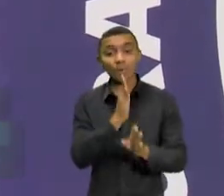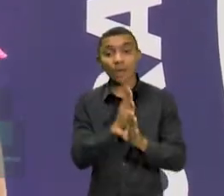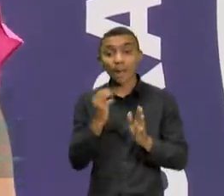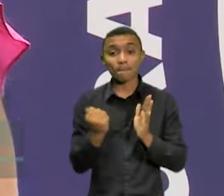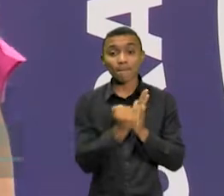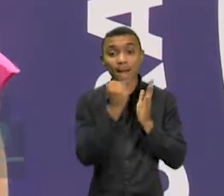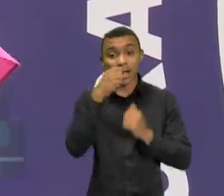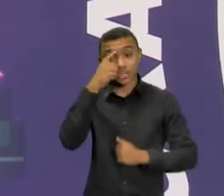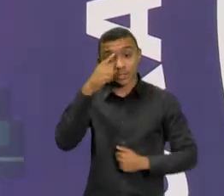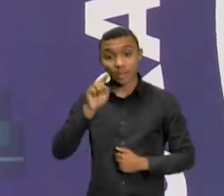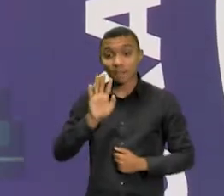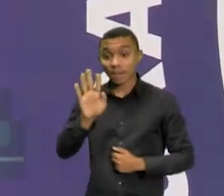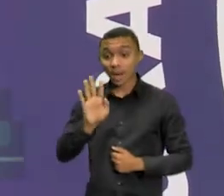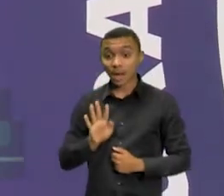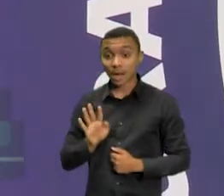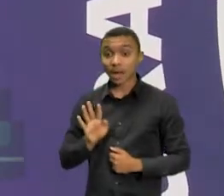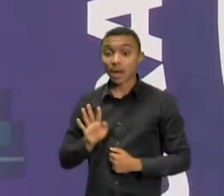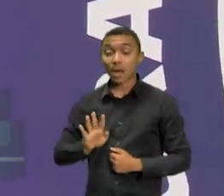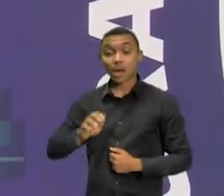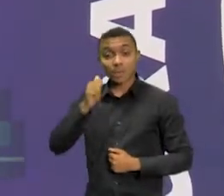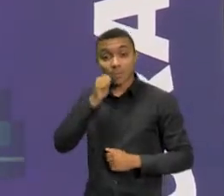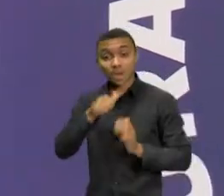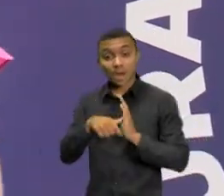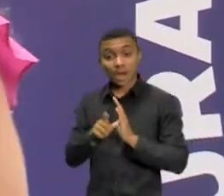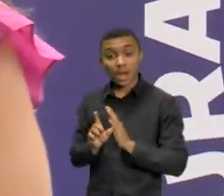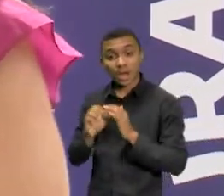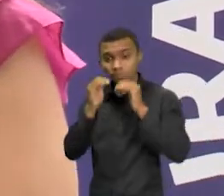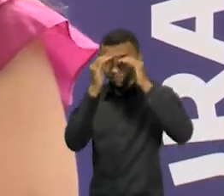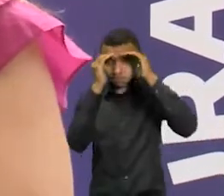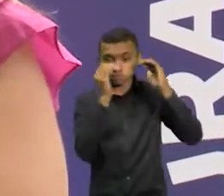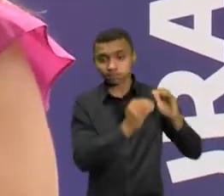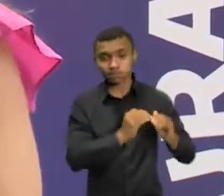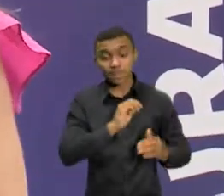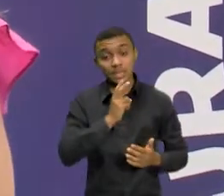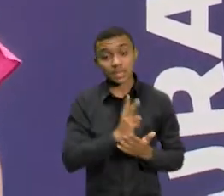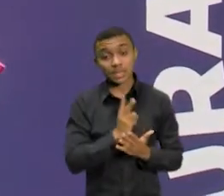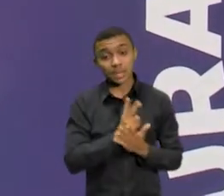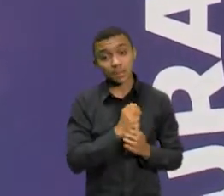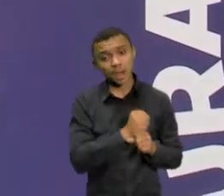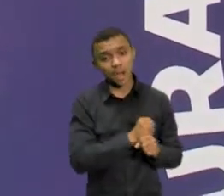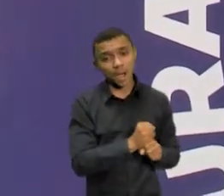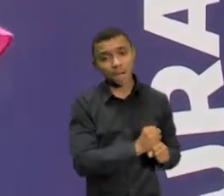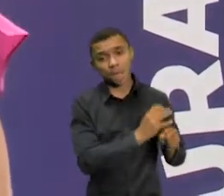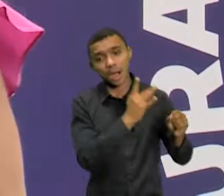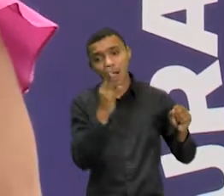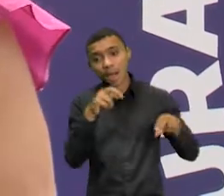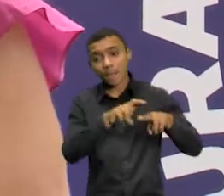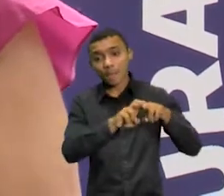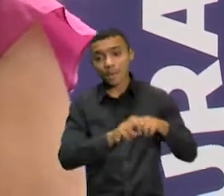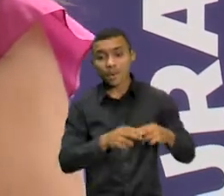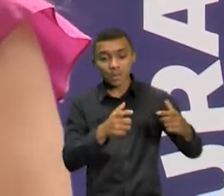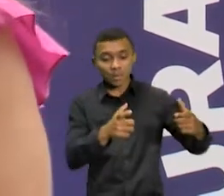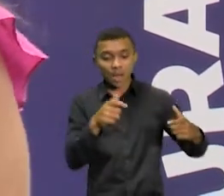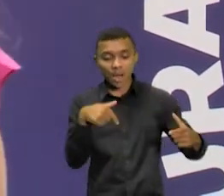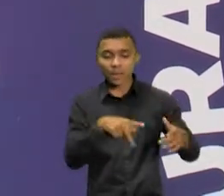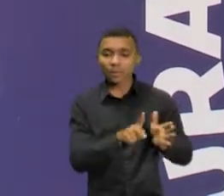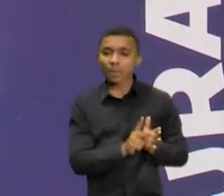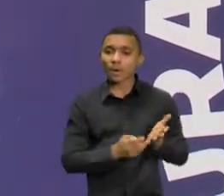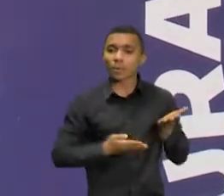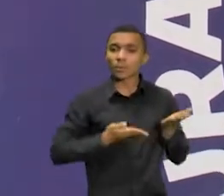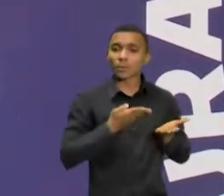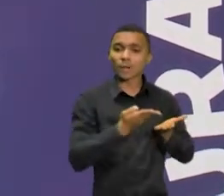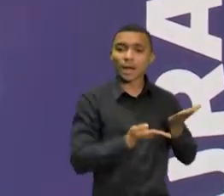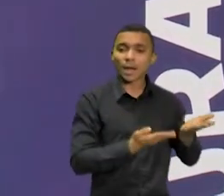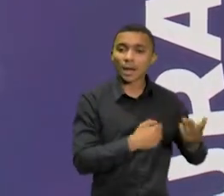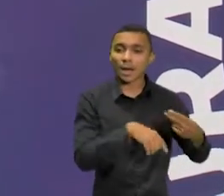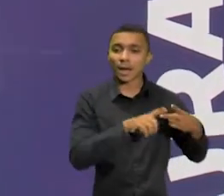a mulher, ela merece ser respeitada todos os dias do ano e aqui é um ponto de acolher as mulheres, aqui é um ponto de